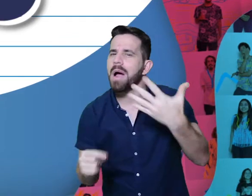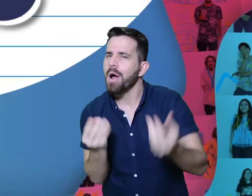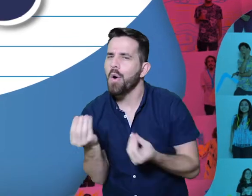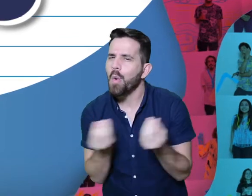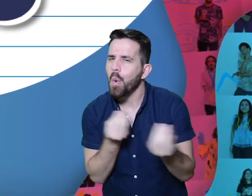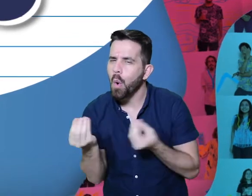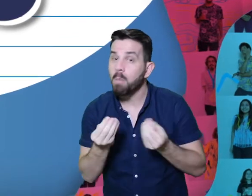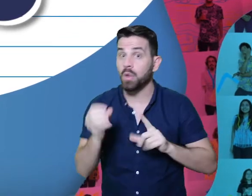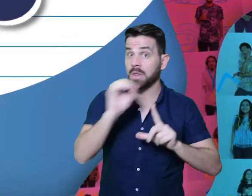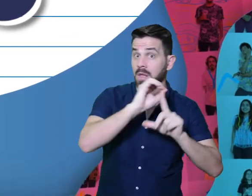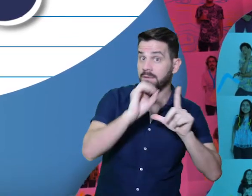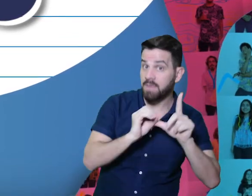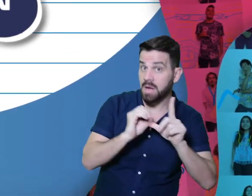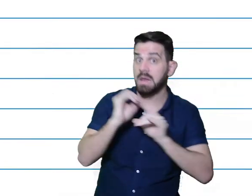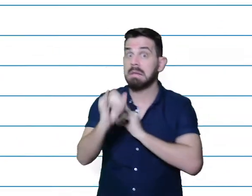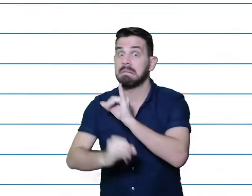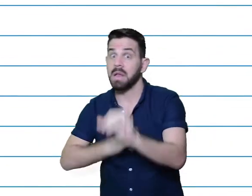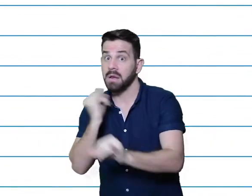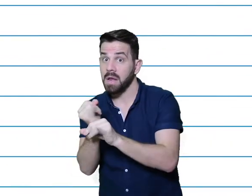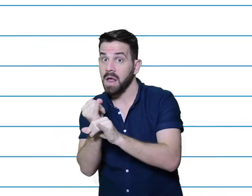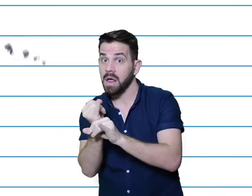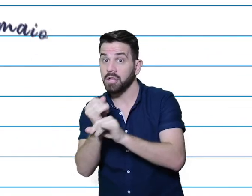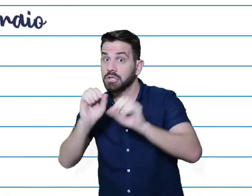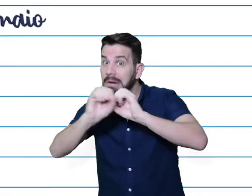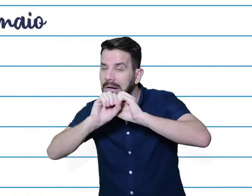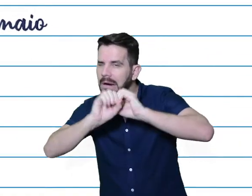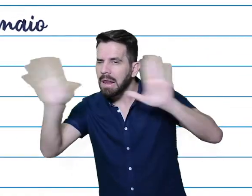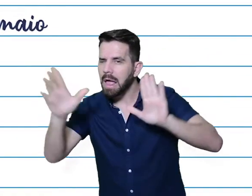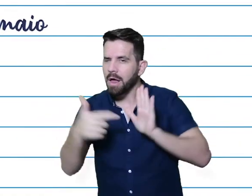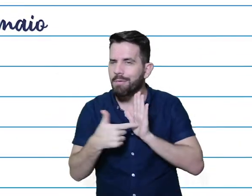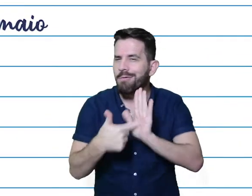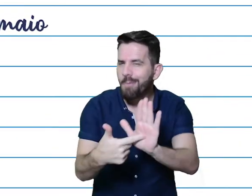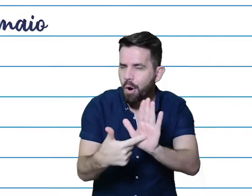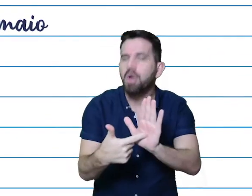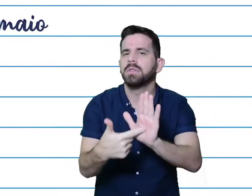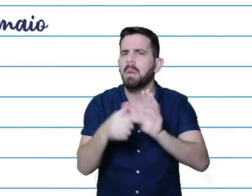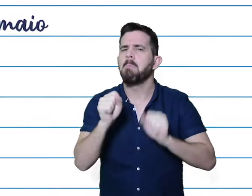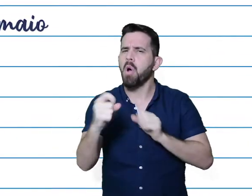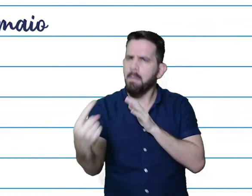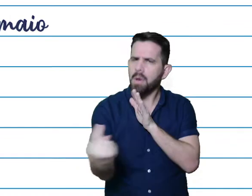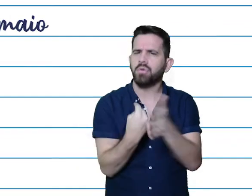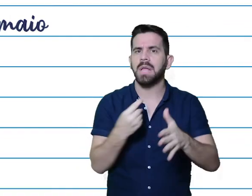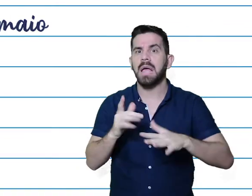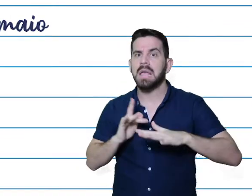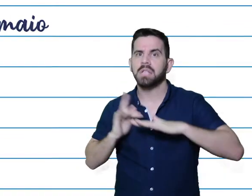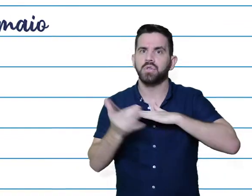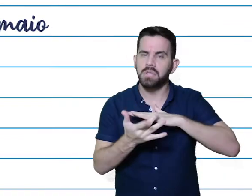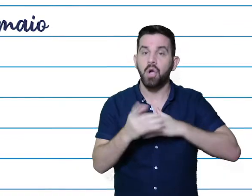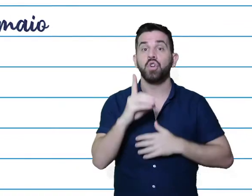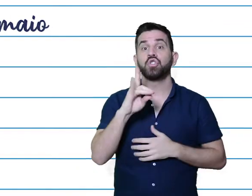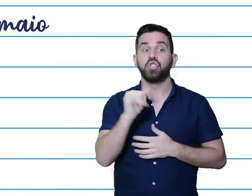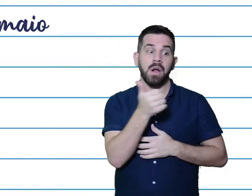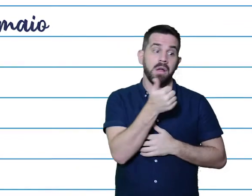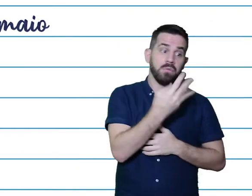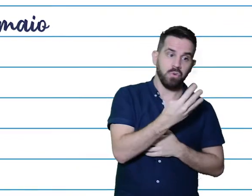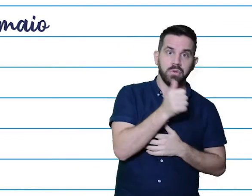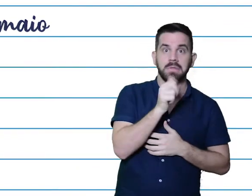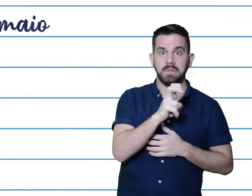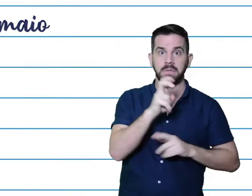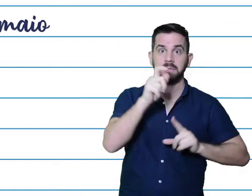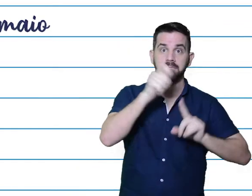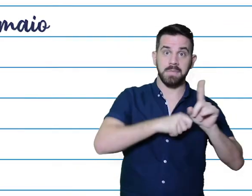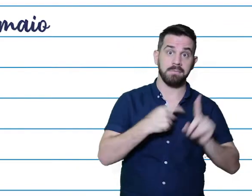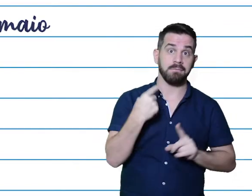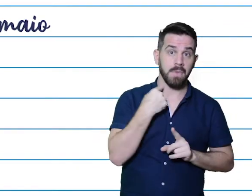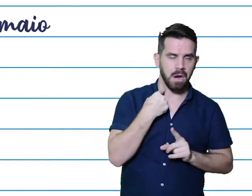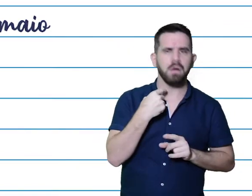UFG e pela internet. Você poderá participar mandando perguntas pelas nossas redes sociais. Dia 14 e 15 de